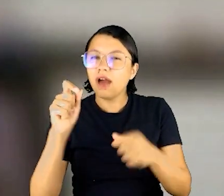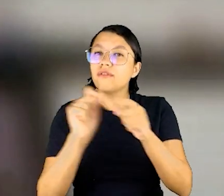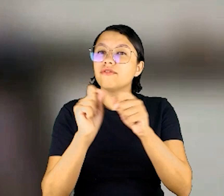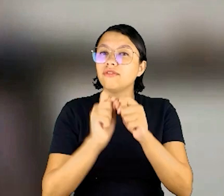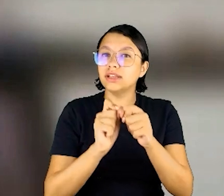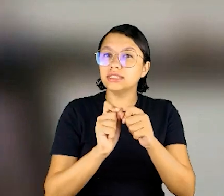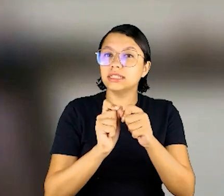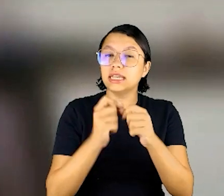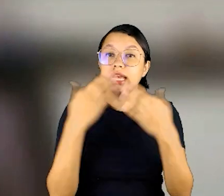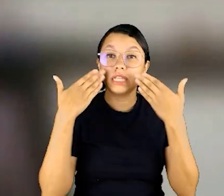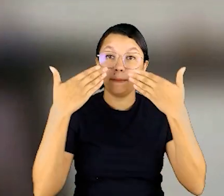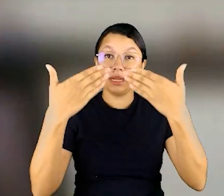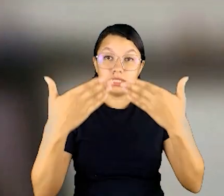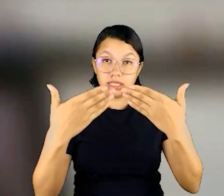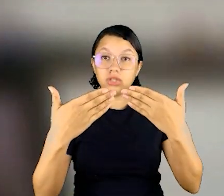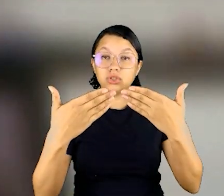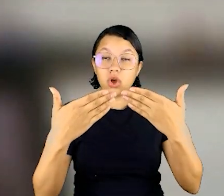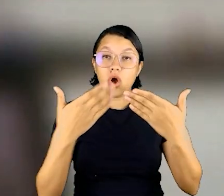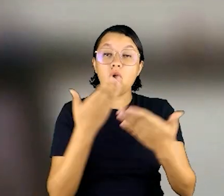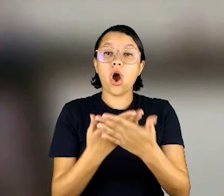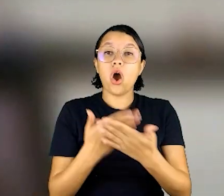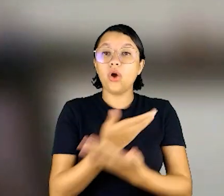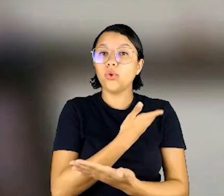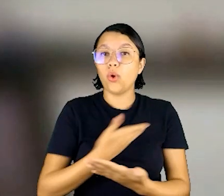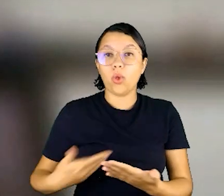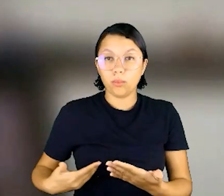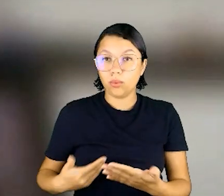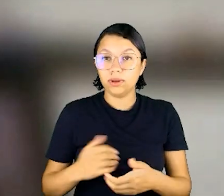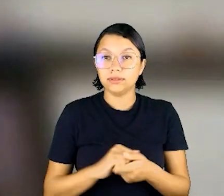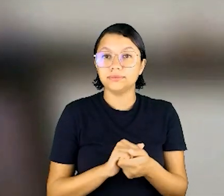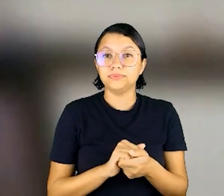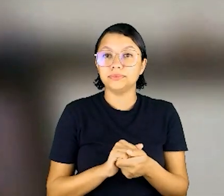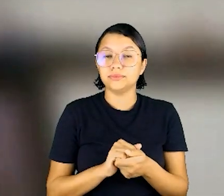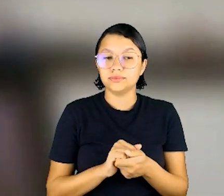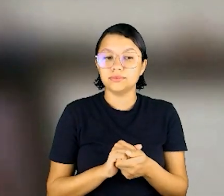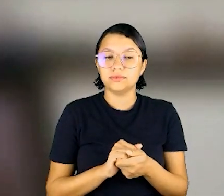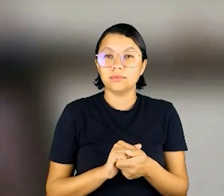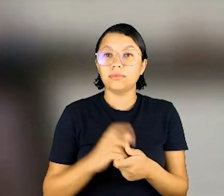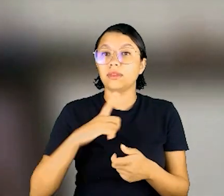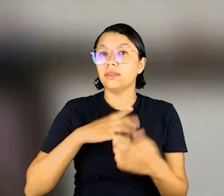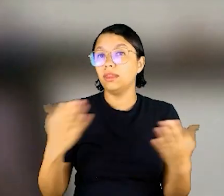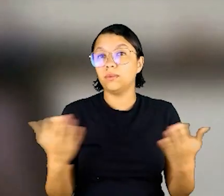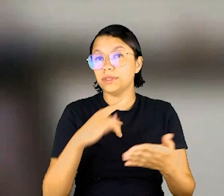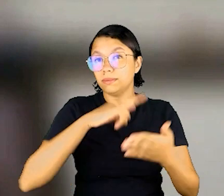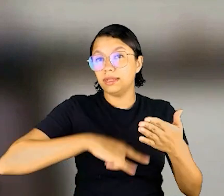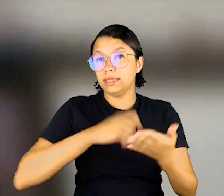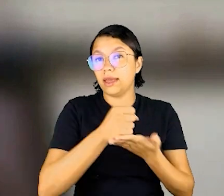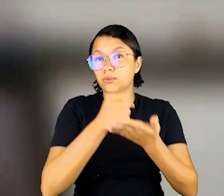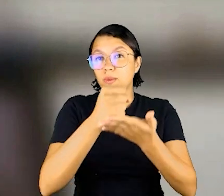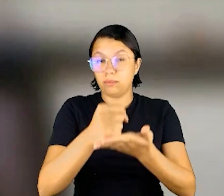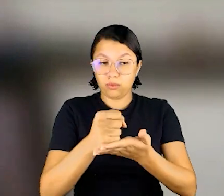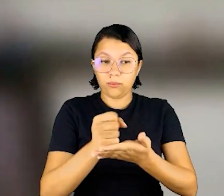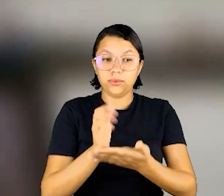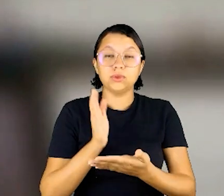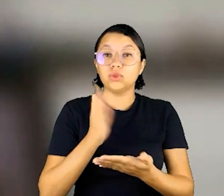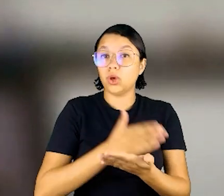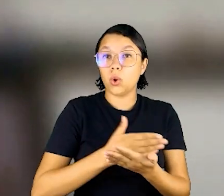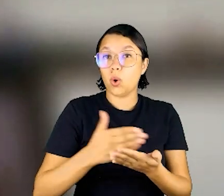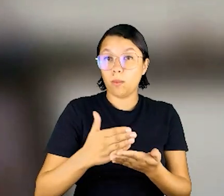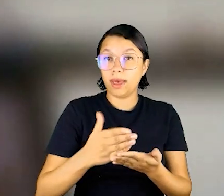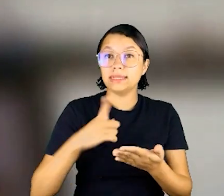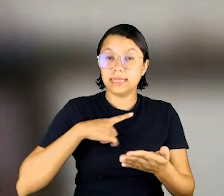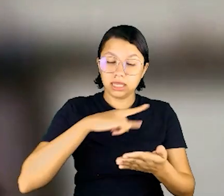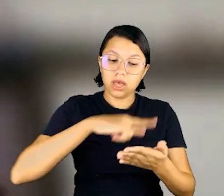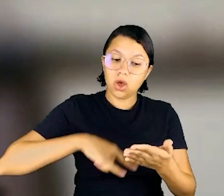interesse em fazer essas apresentações nas escolas públicas, que tenham esse material de apoio,